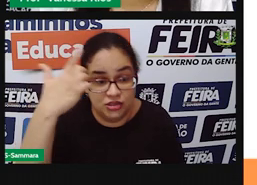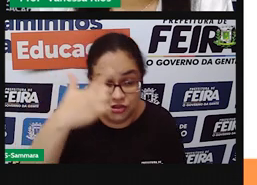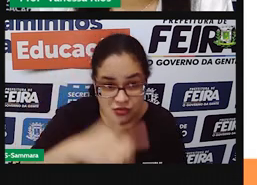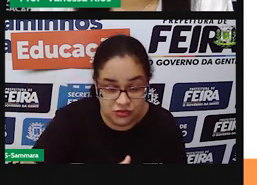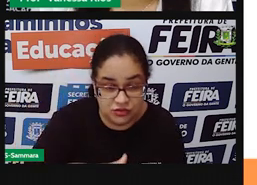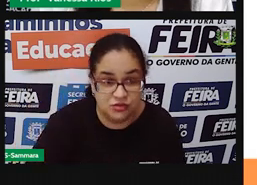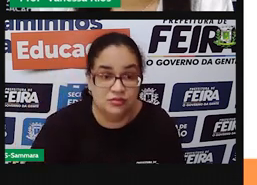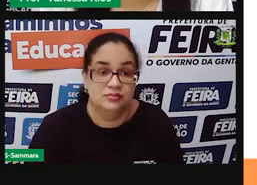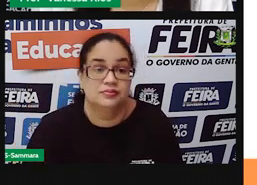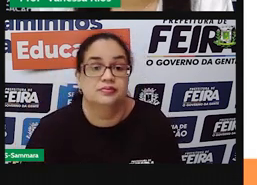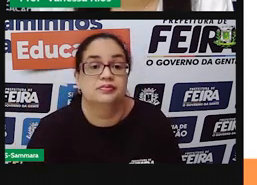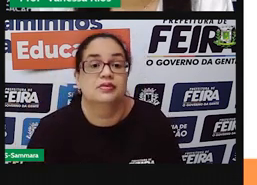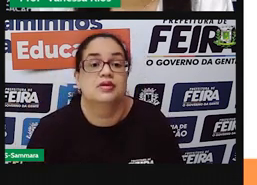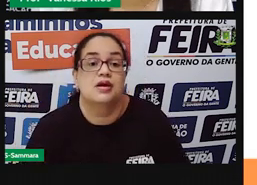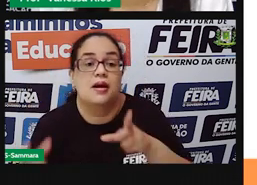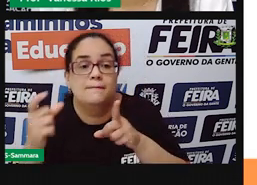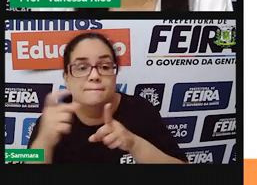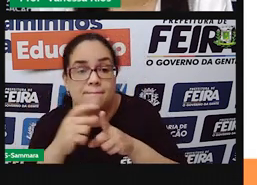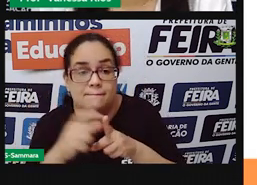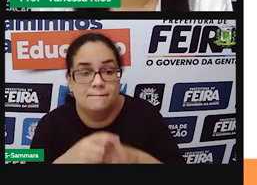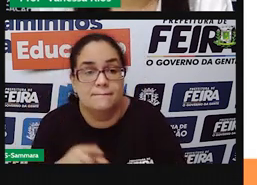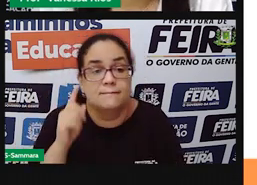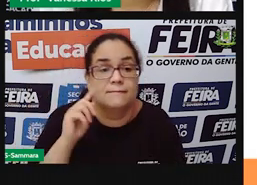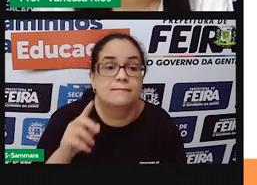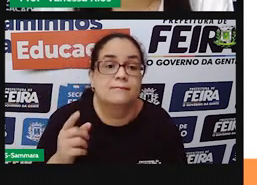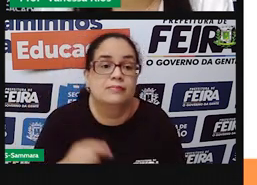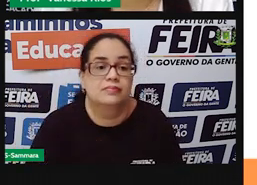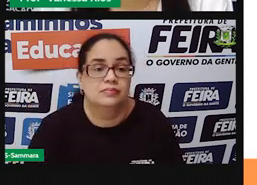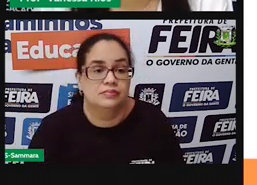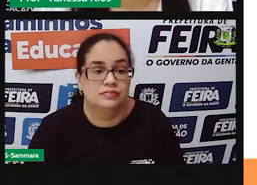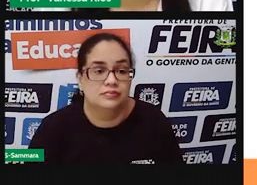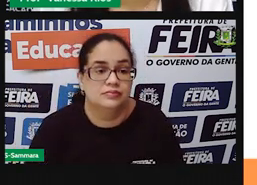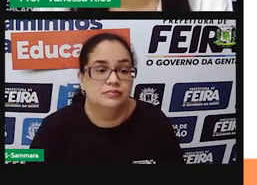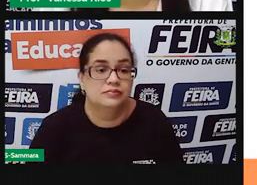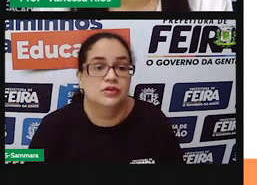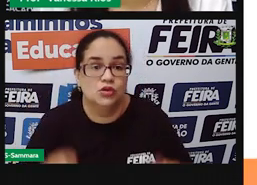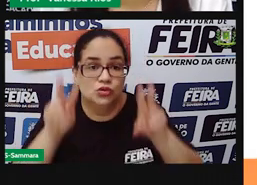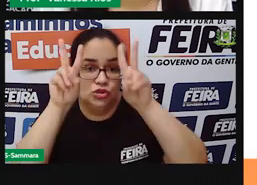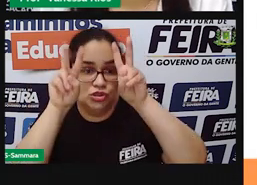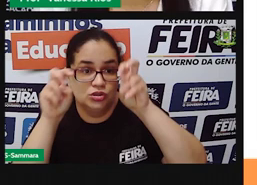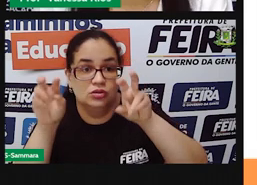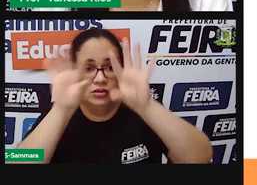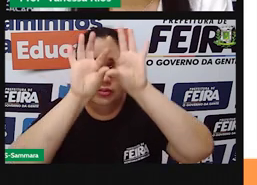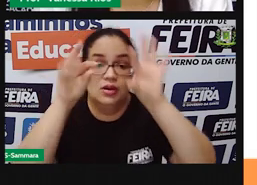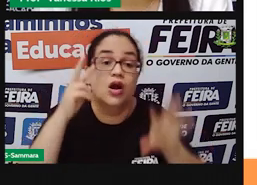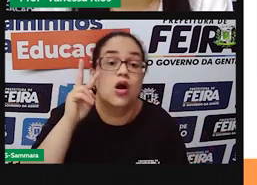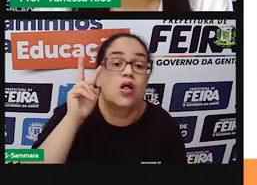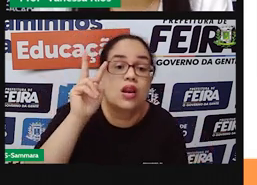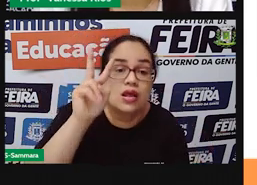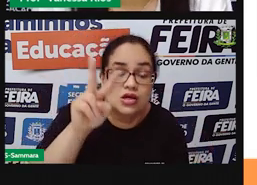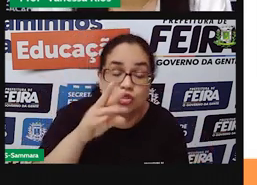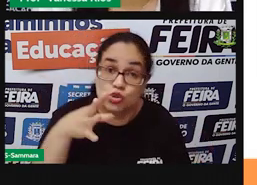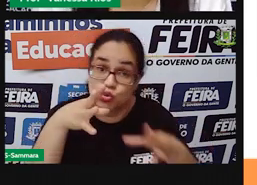olha novamente. A palavra olha, inclusive, aparece no próprio título, não é? Vai,